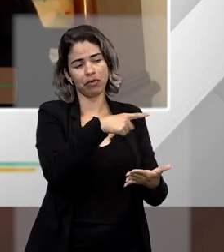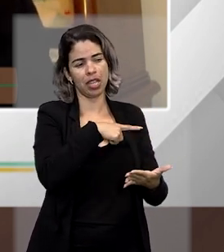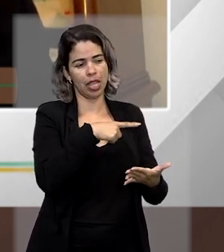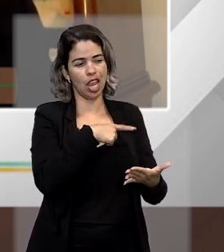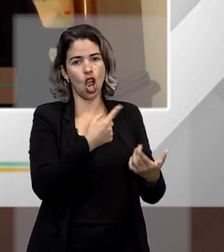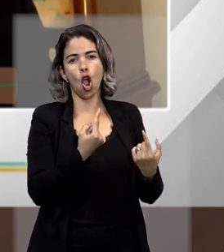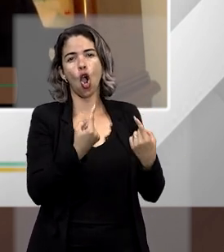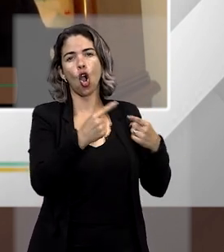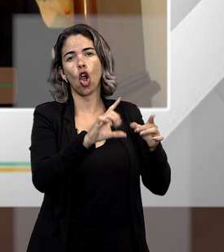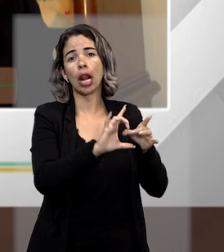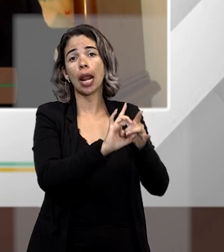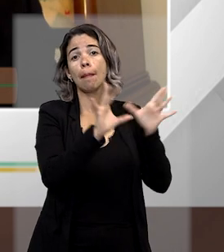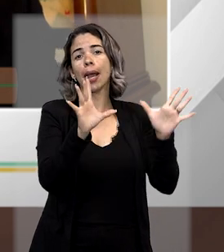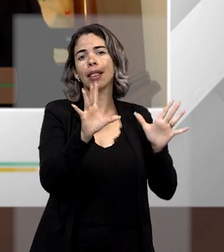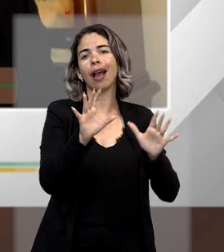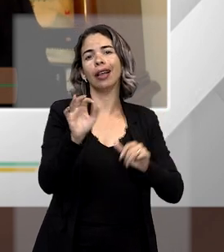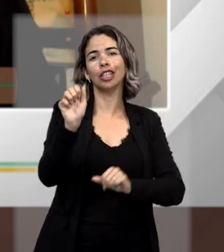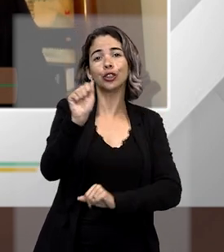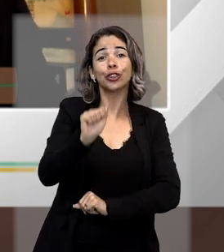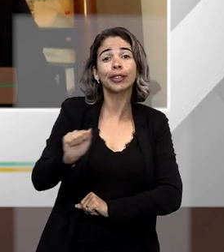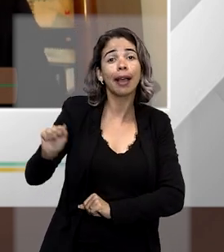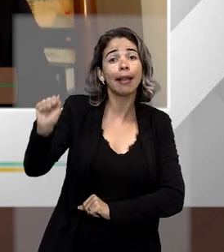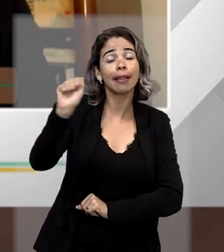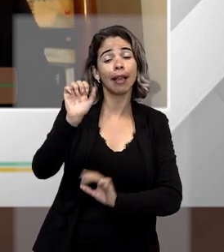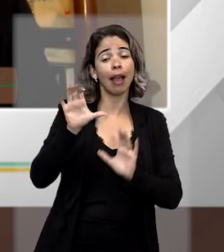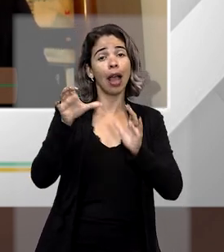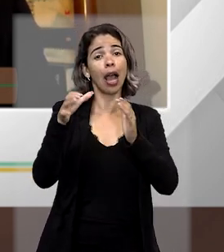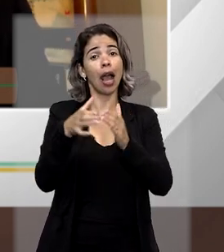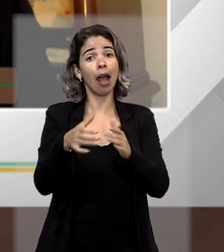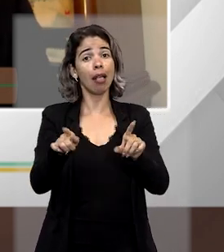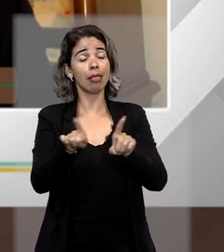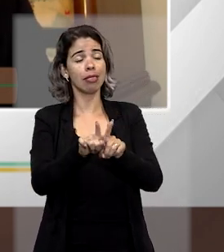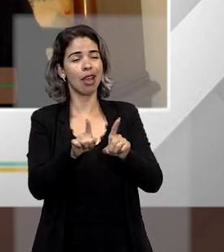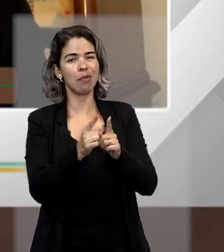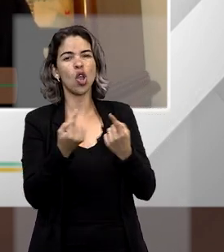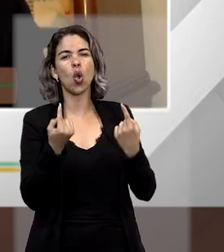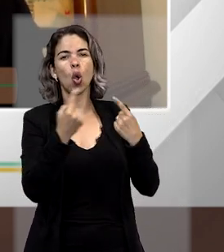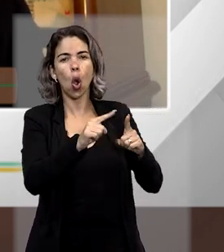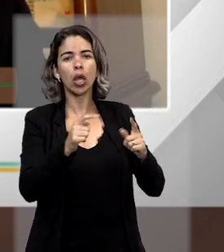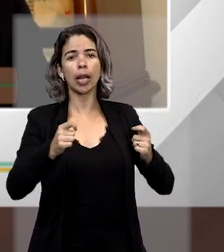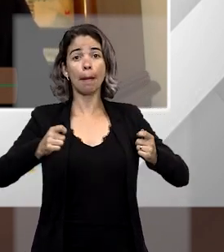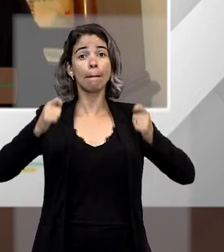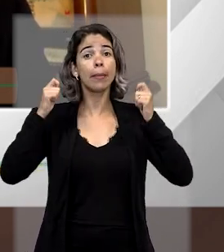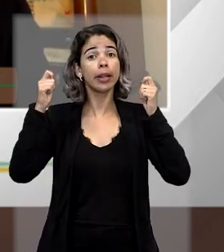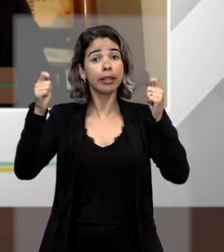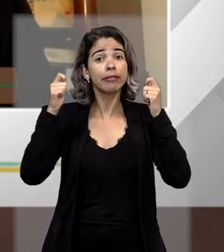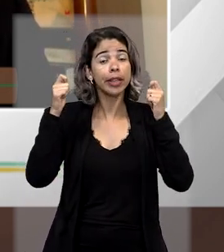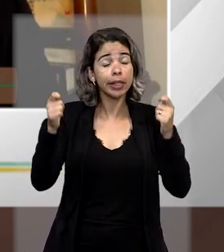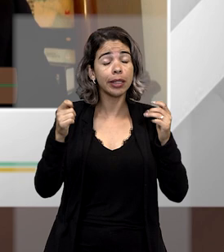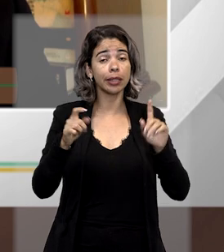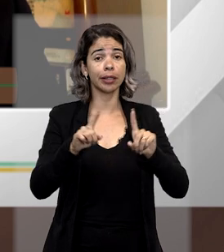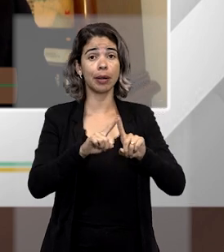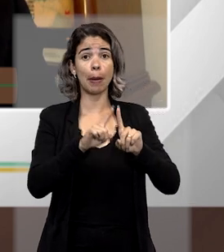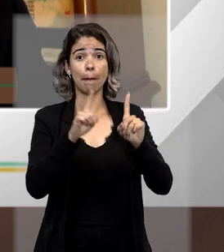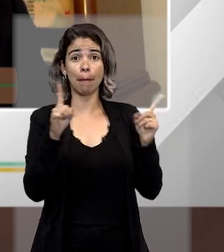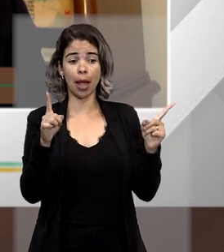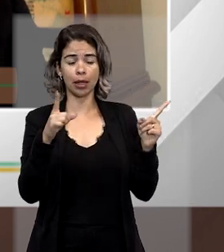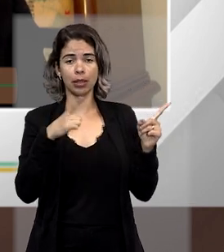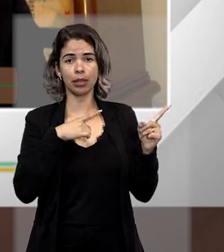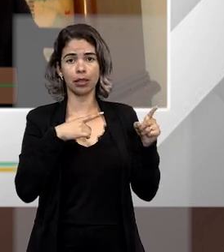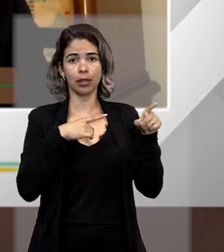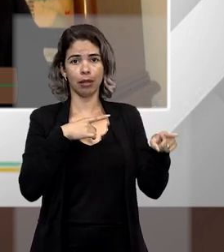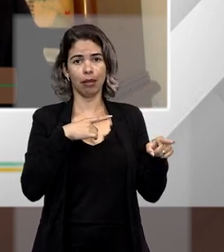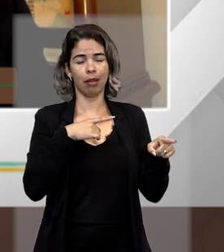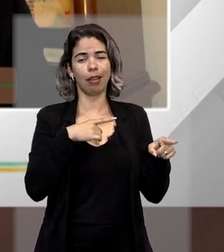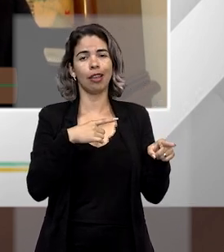realmente, que feriam a liberdade de associação, que feriam a liberdade de manifestação, etc. O vício que não foi